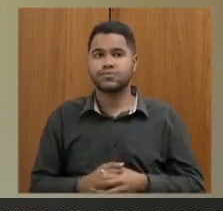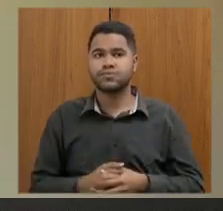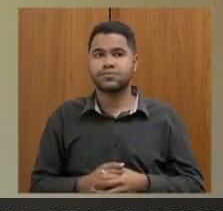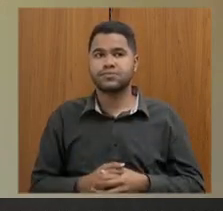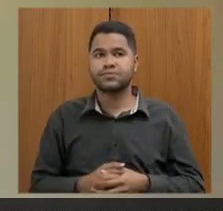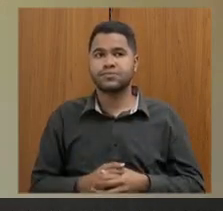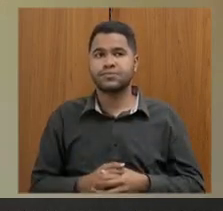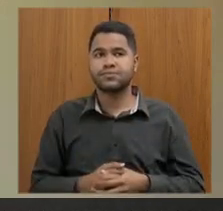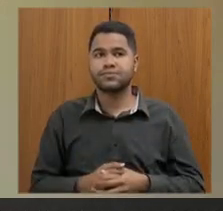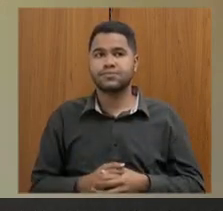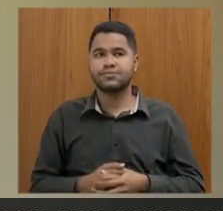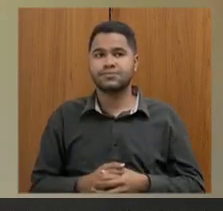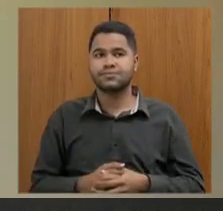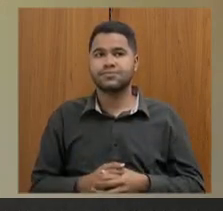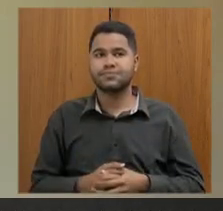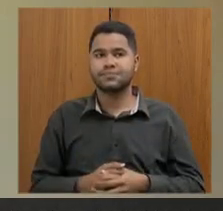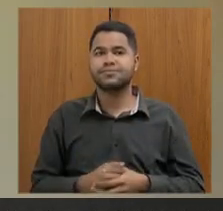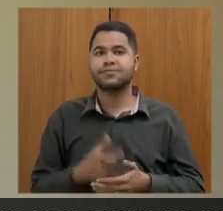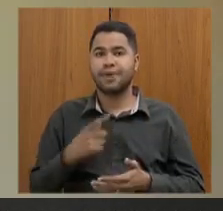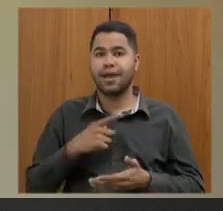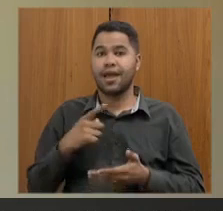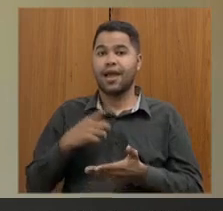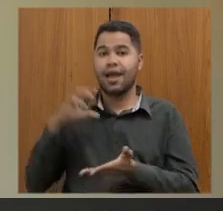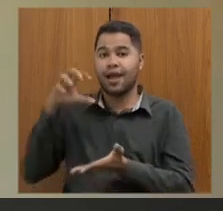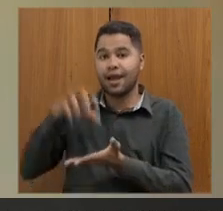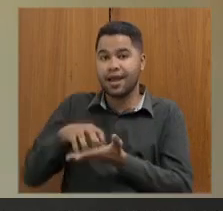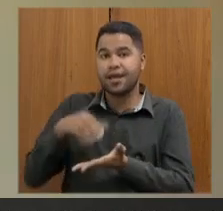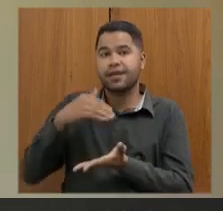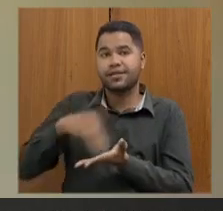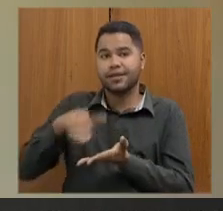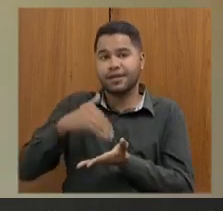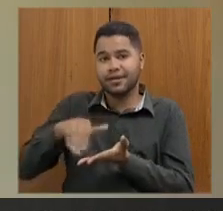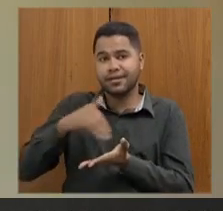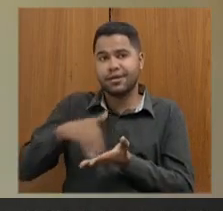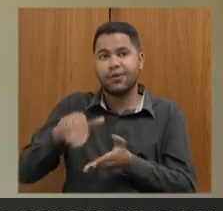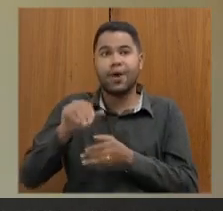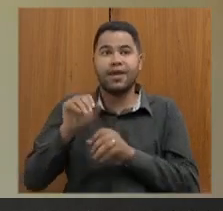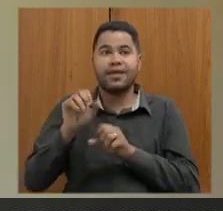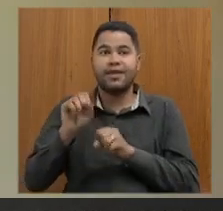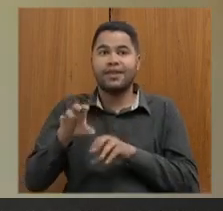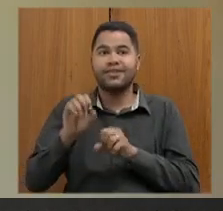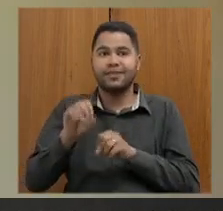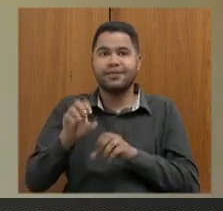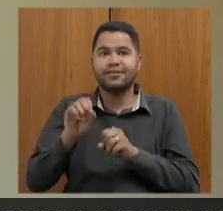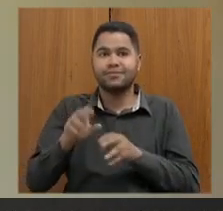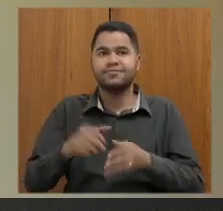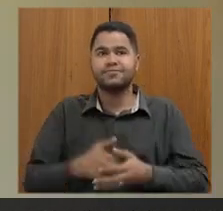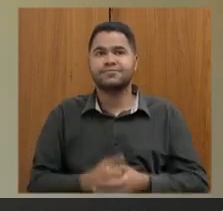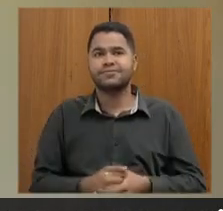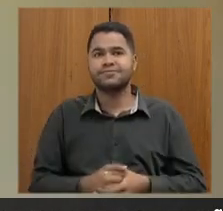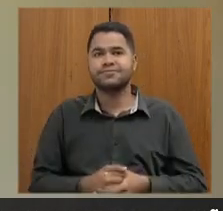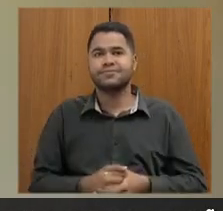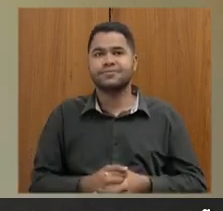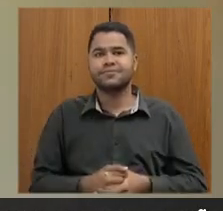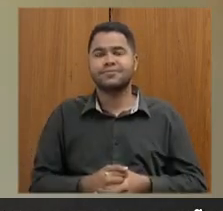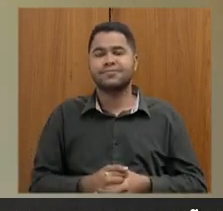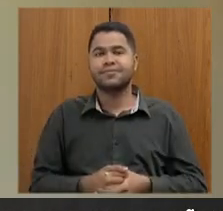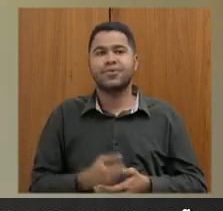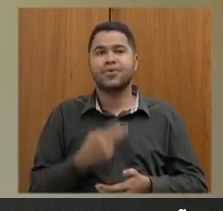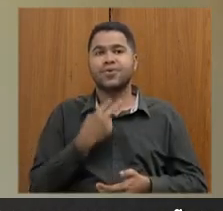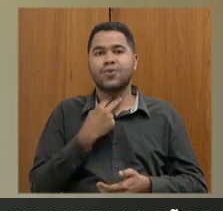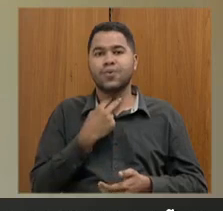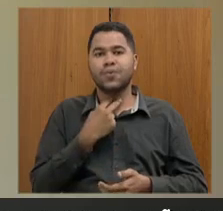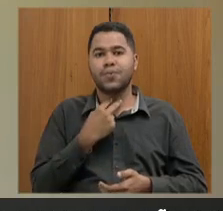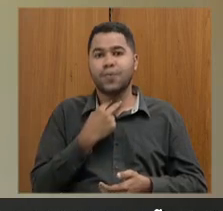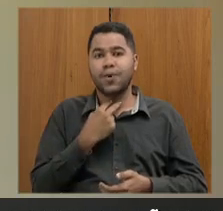aos cargos, ocupação dos cargos de secretário escolar. Somente os especialistas em educação não podem